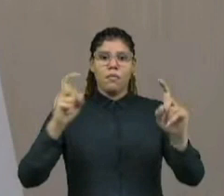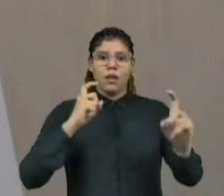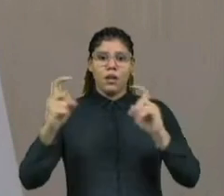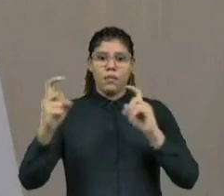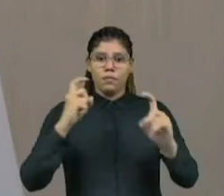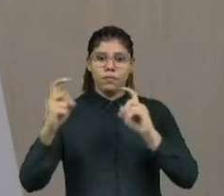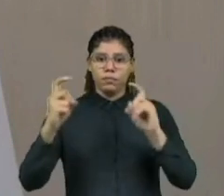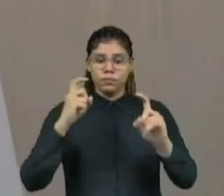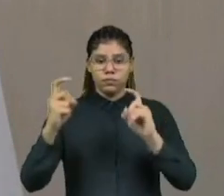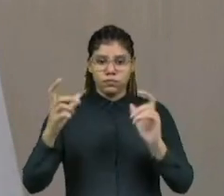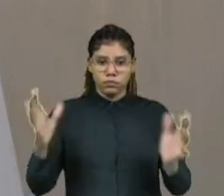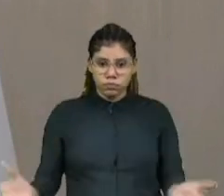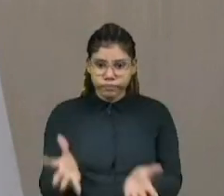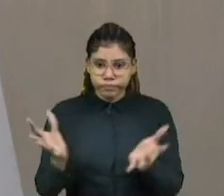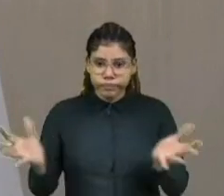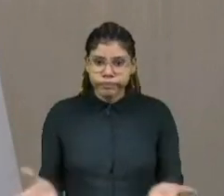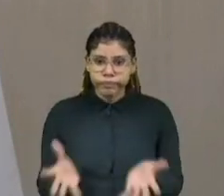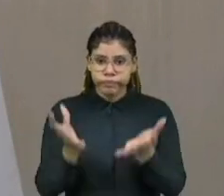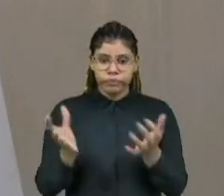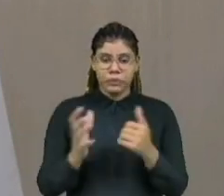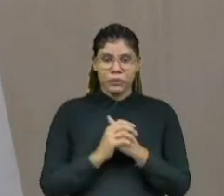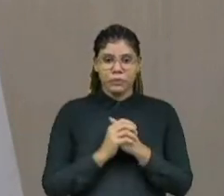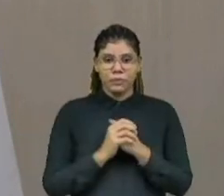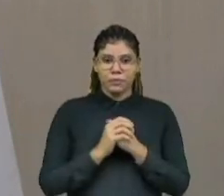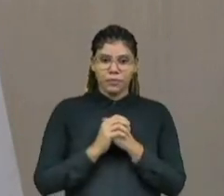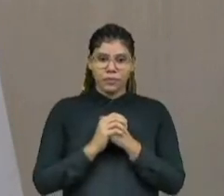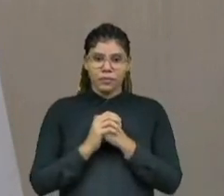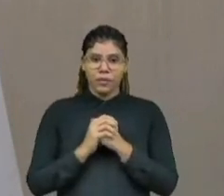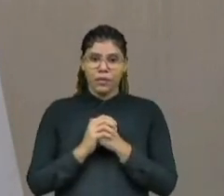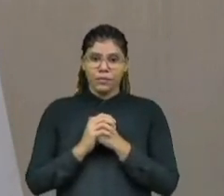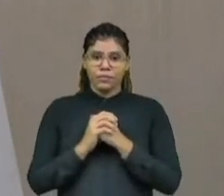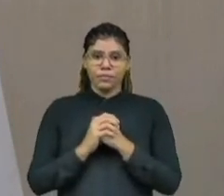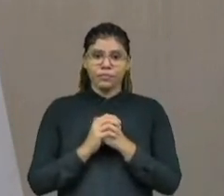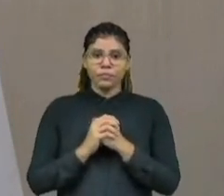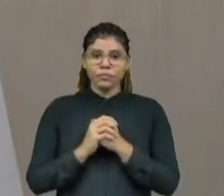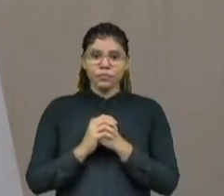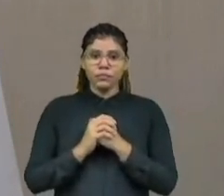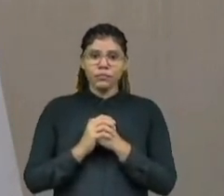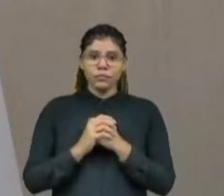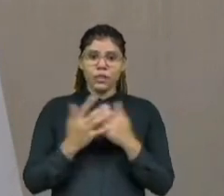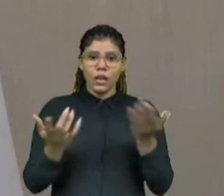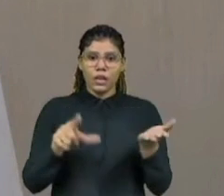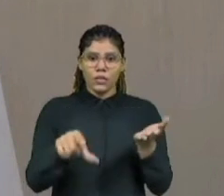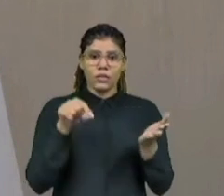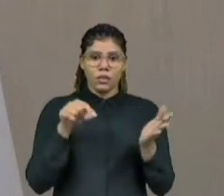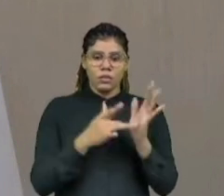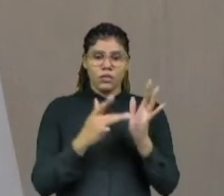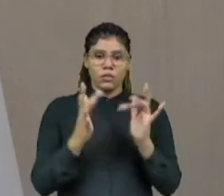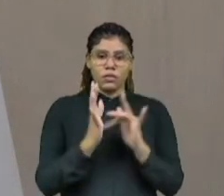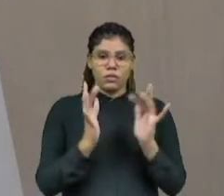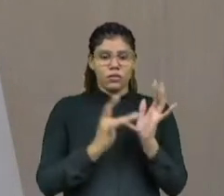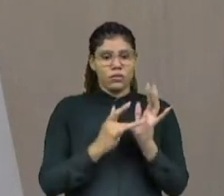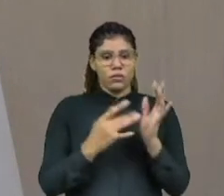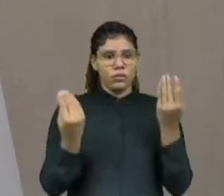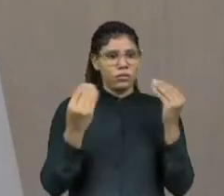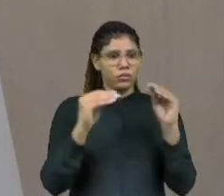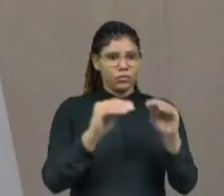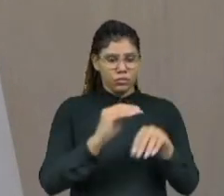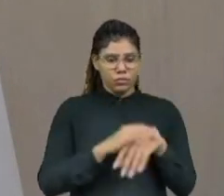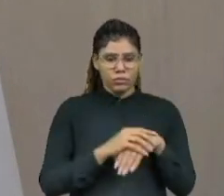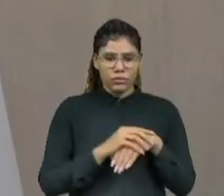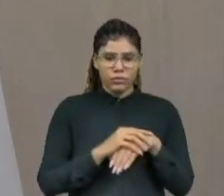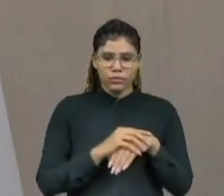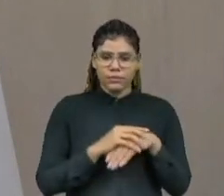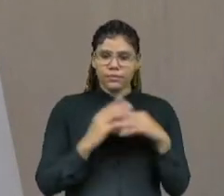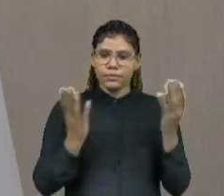pensarem, fazerem as pessoas pensarem, muito bem, e ele escolhe o Cristo, ele escolhe Jesus para levar